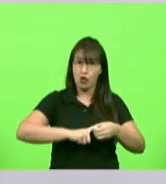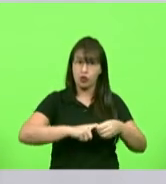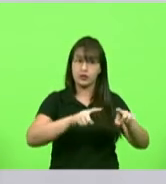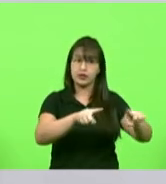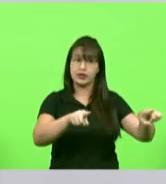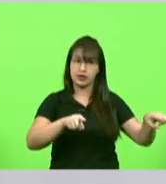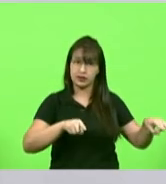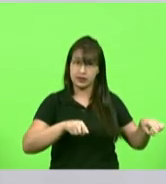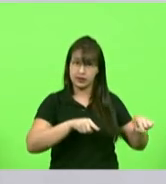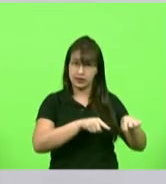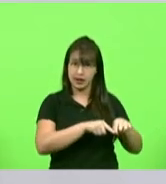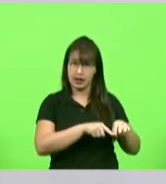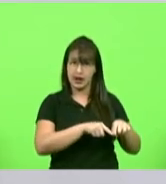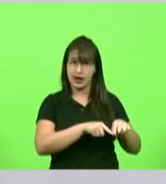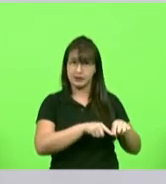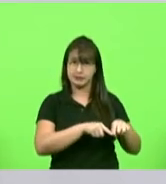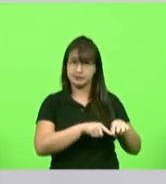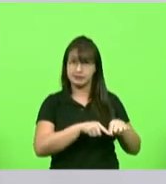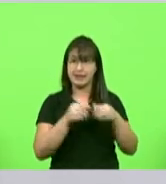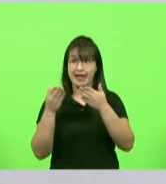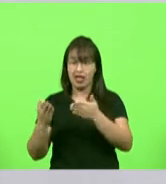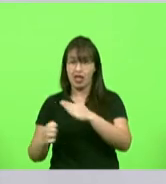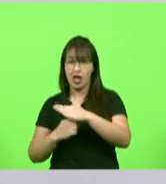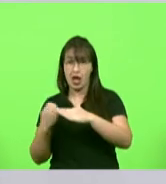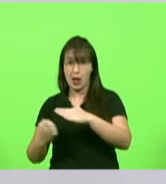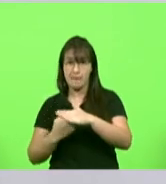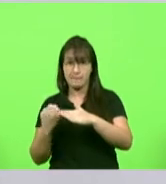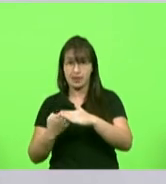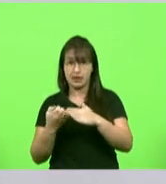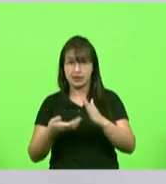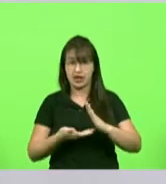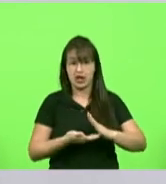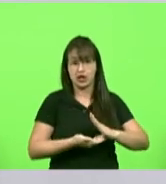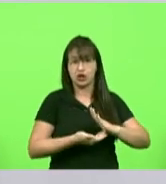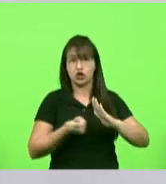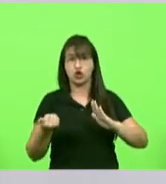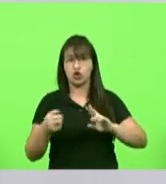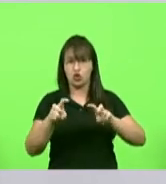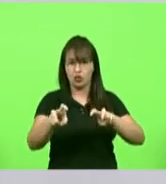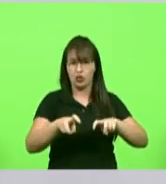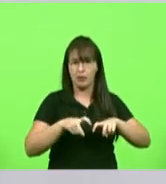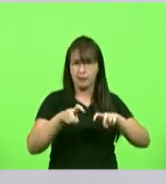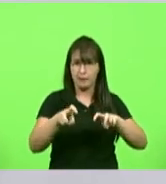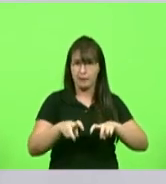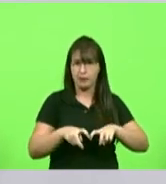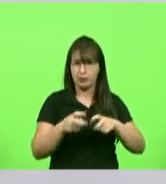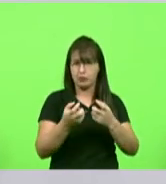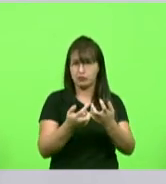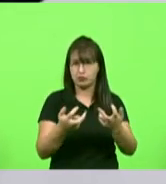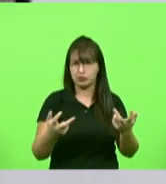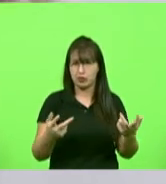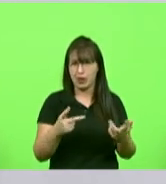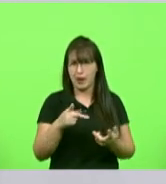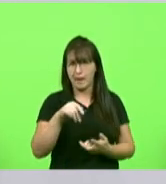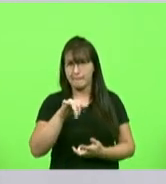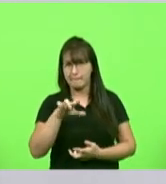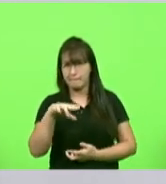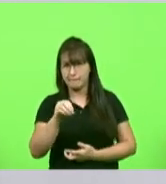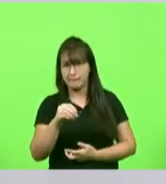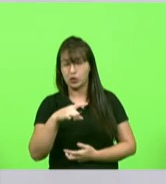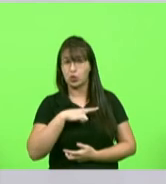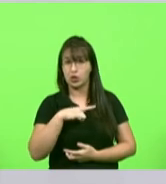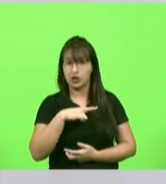a empresa retirou as plantações de pinos que havia sobre a terra e as famílias começaram a